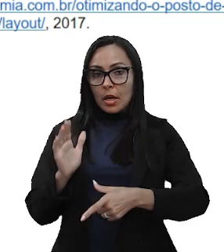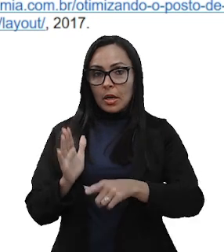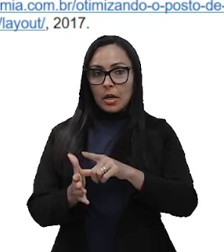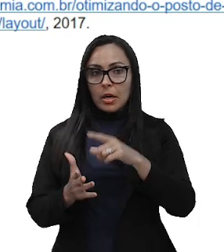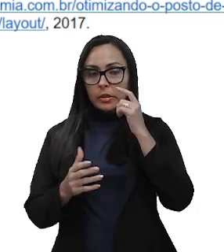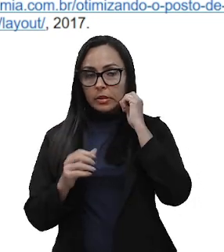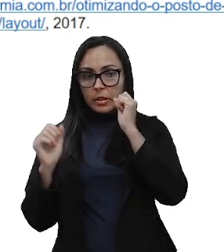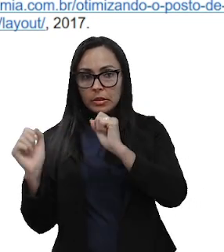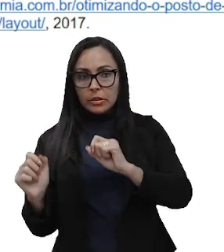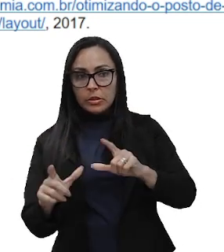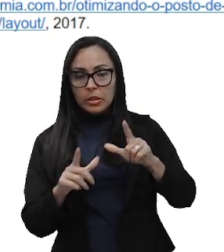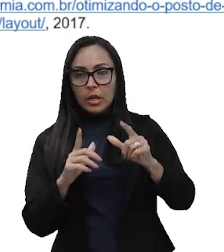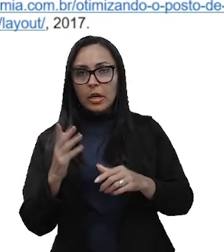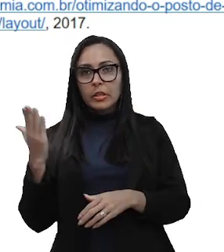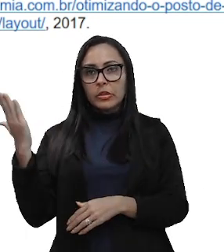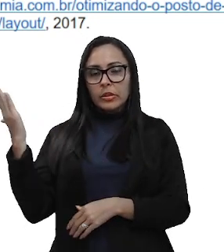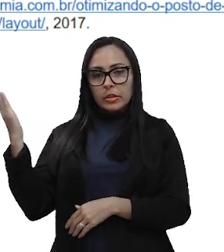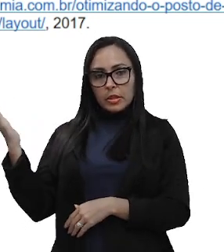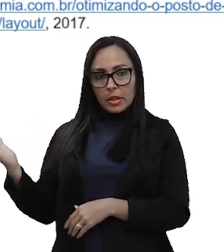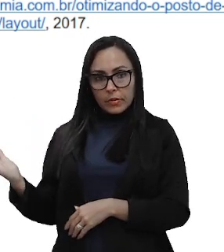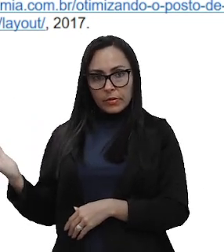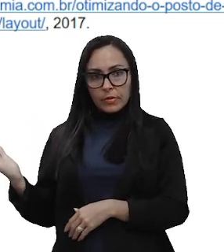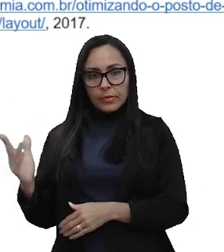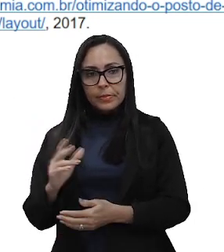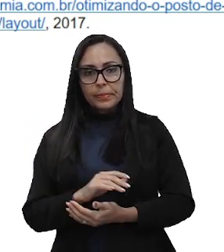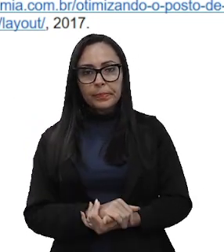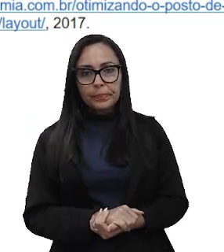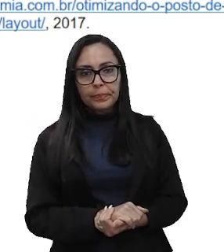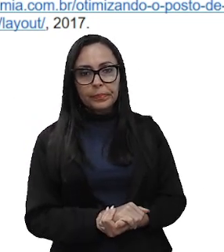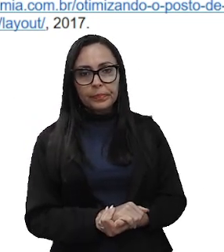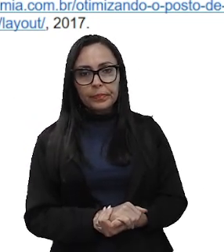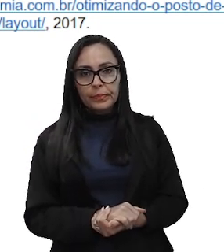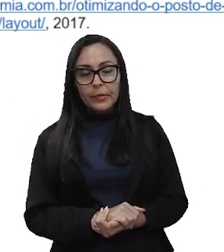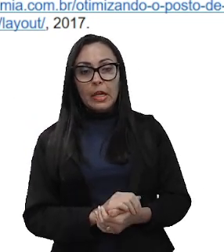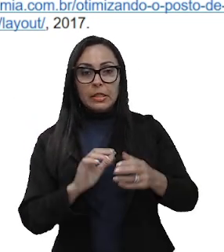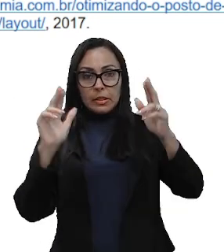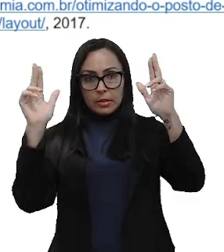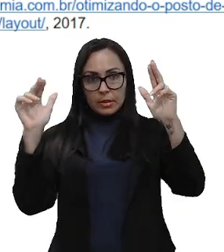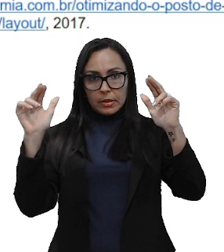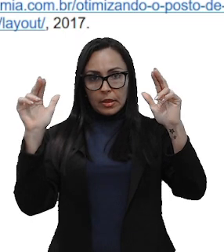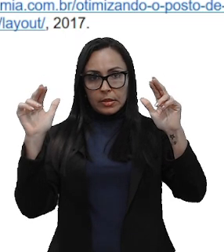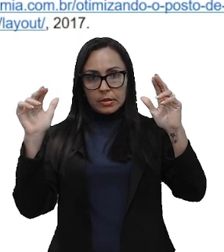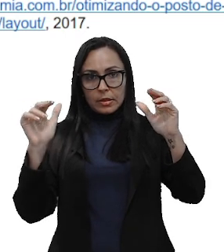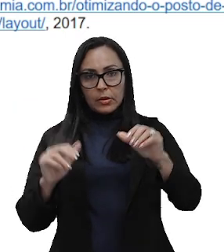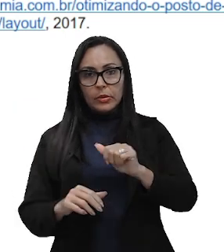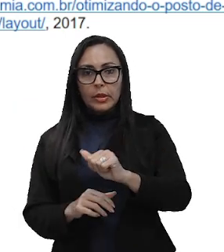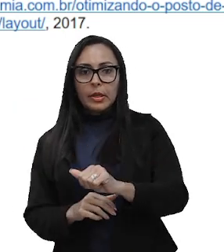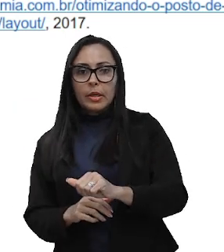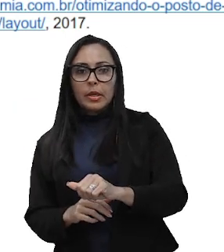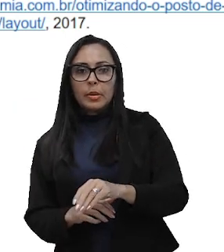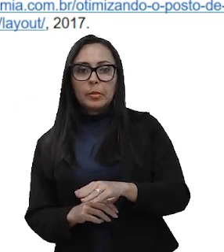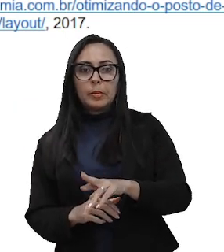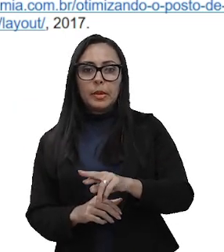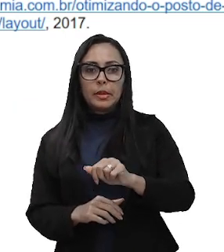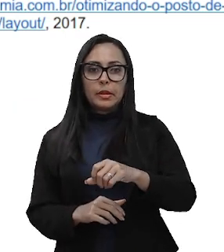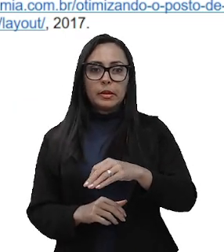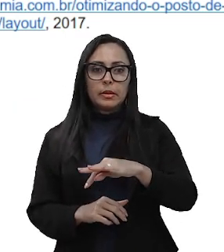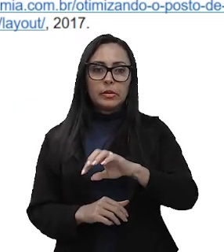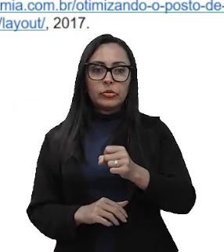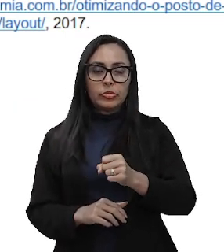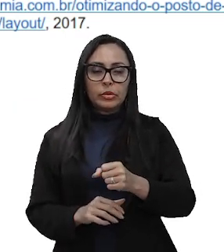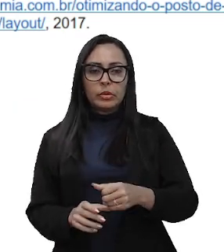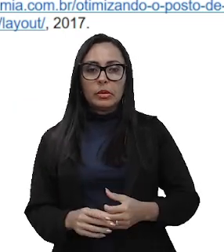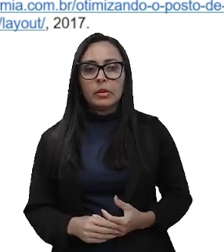chegar, na verdade, a gente ainda vai ver essa citação de Abrantes, tá? Então, ele fala o quê sobre a ergonomia